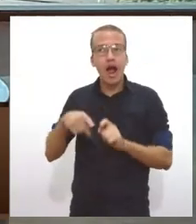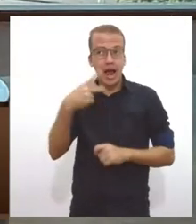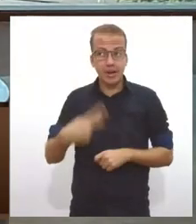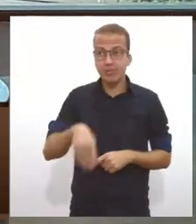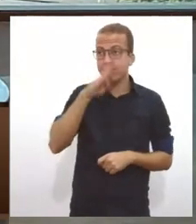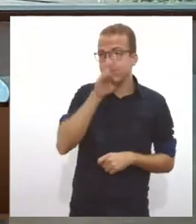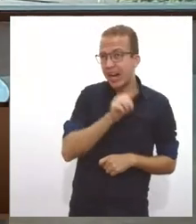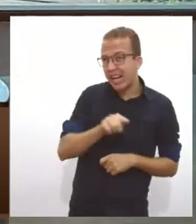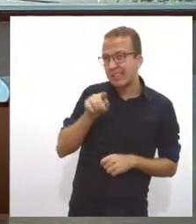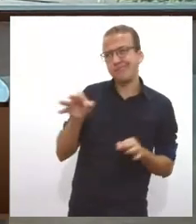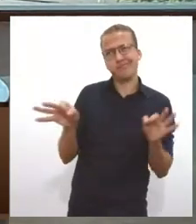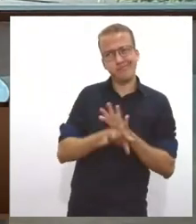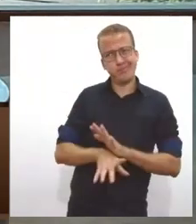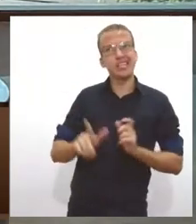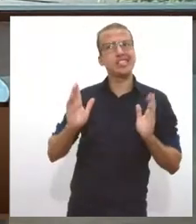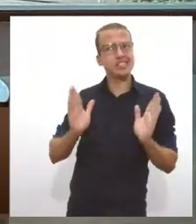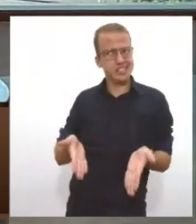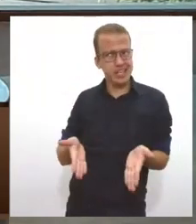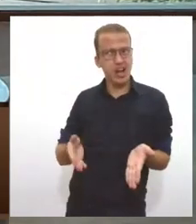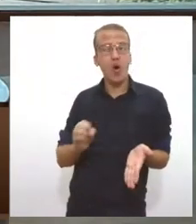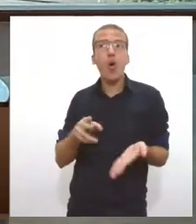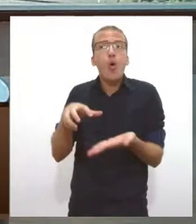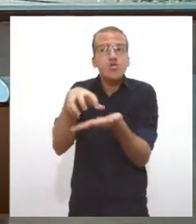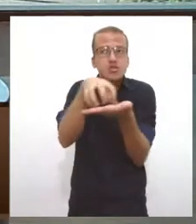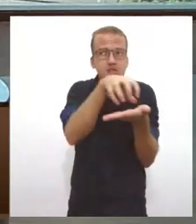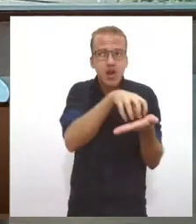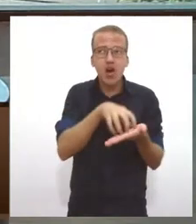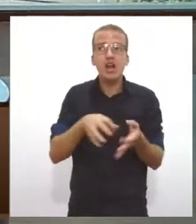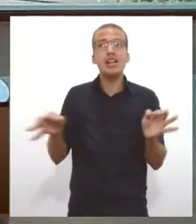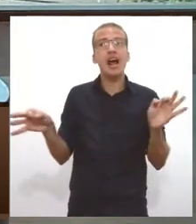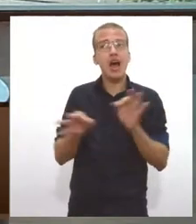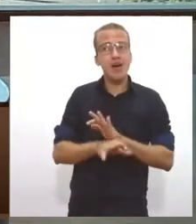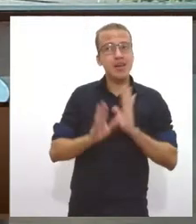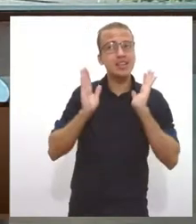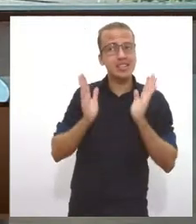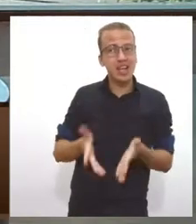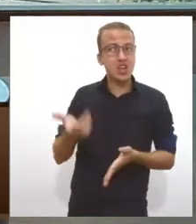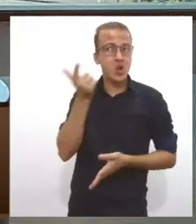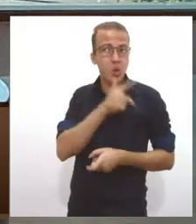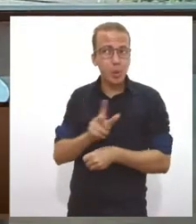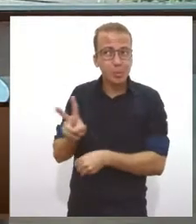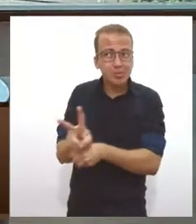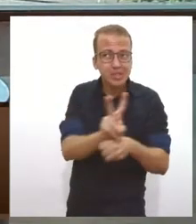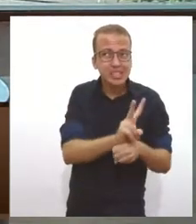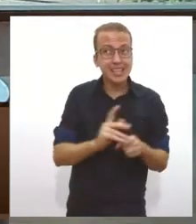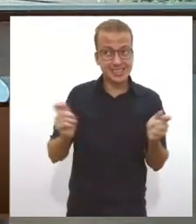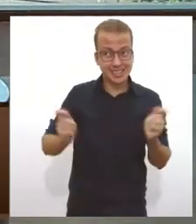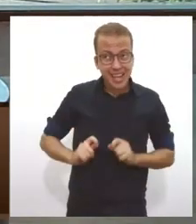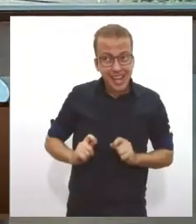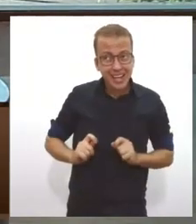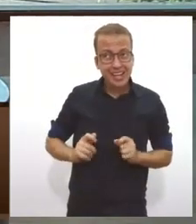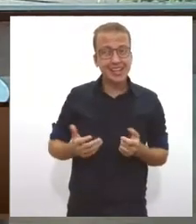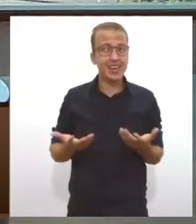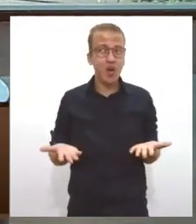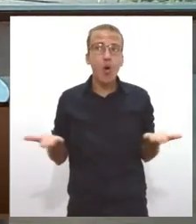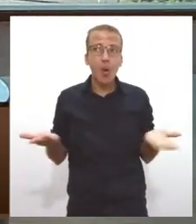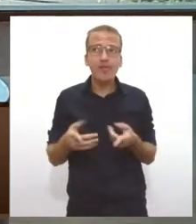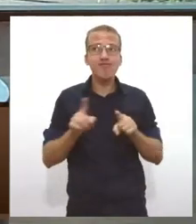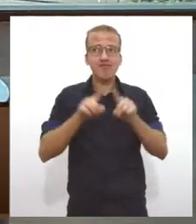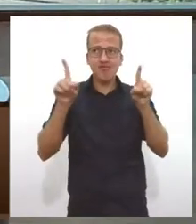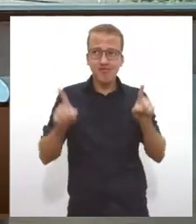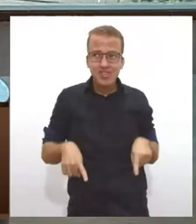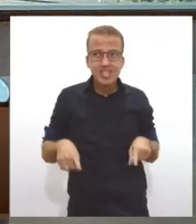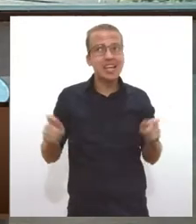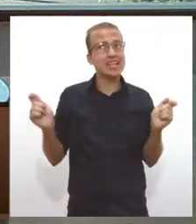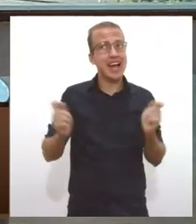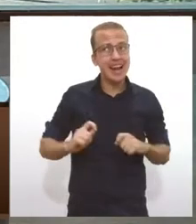fiscalização estão preparados para essa fiscalização? Eu sei se existe pessoas, pois é, suficientes, né? isso que eu ia falar, não